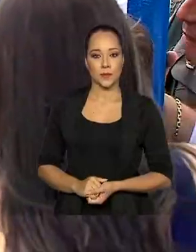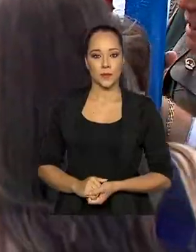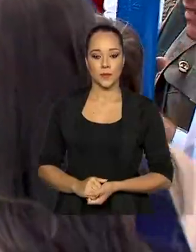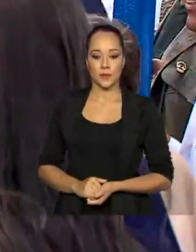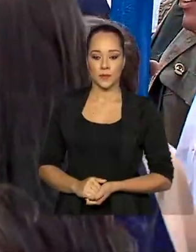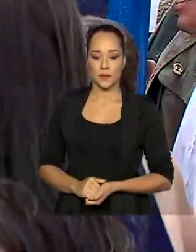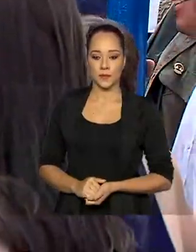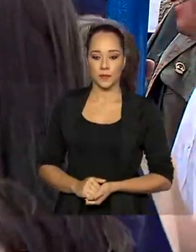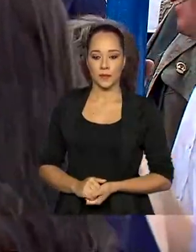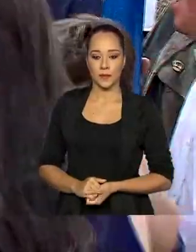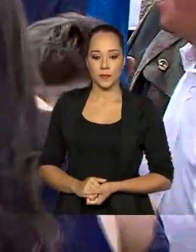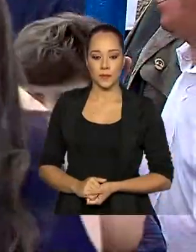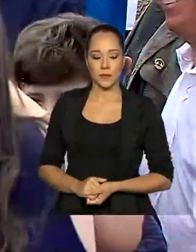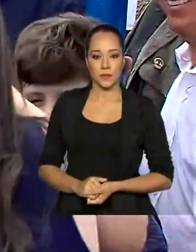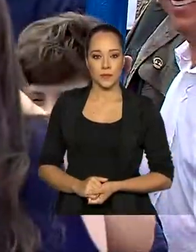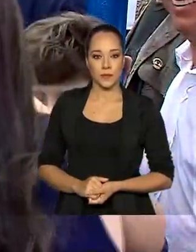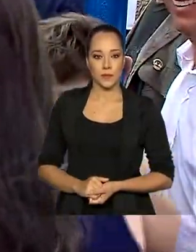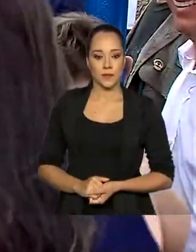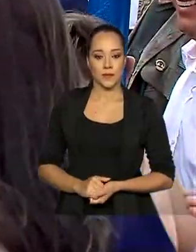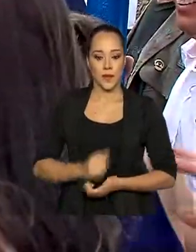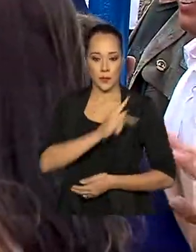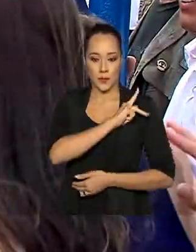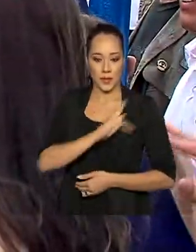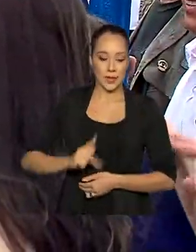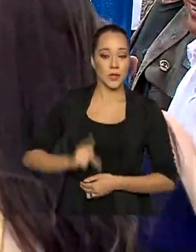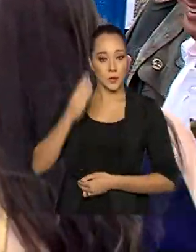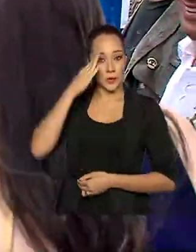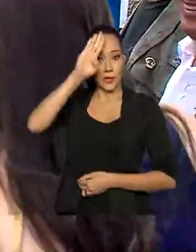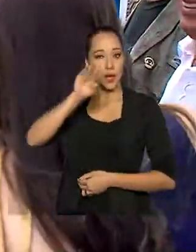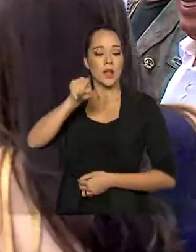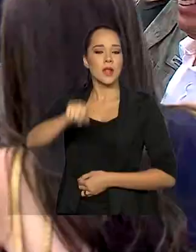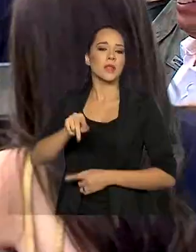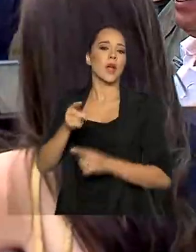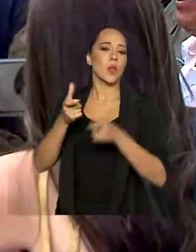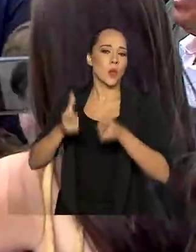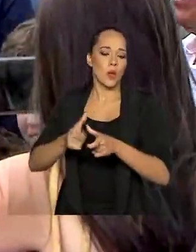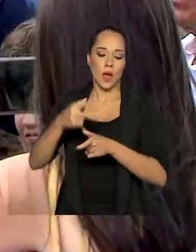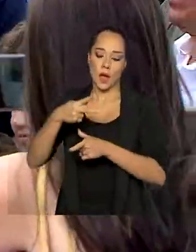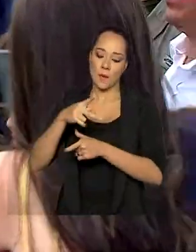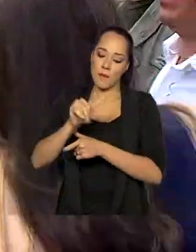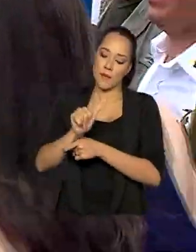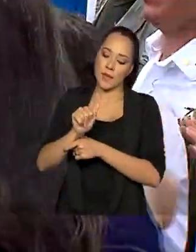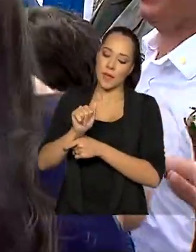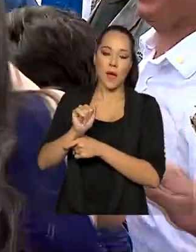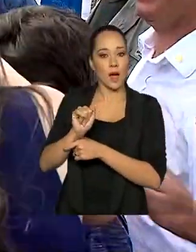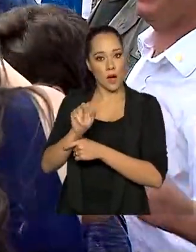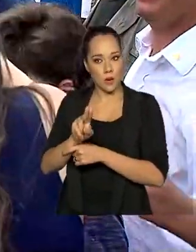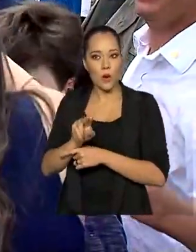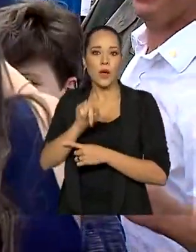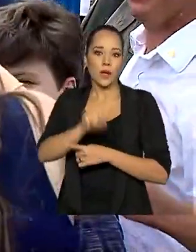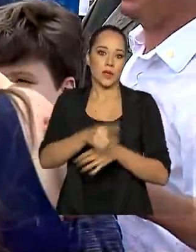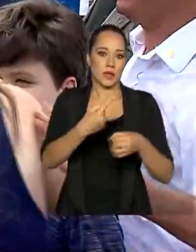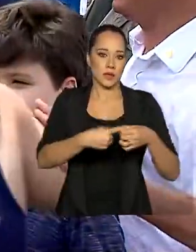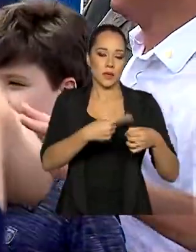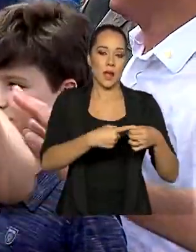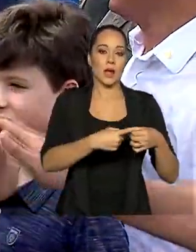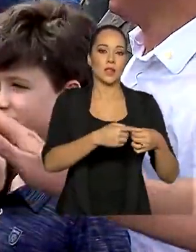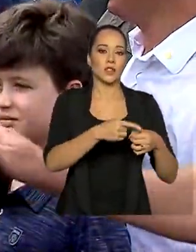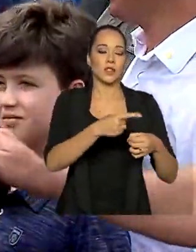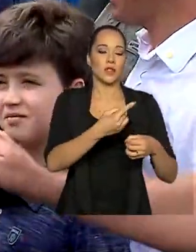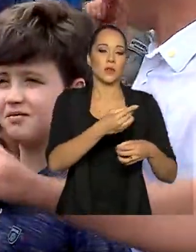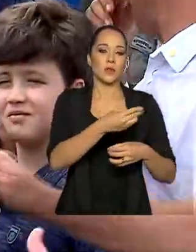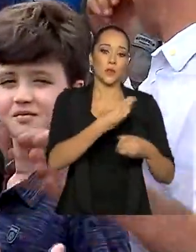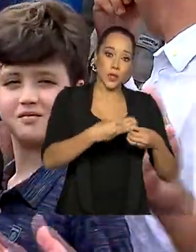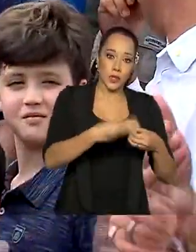O presidente Jair Bolsonaro está no distrito conhecido como Piau, que fica na cidade de Piranhas, interior de Alagoas.